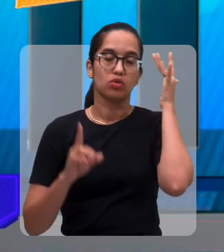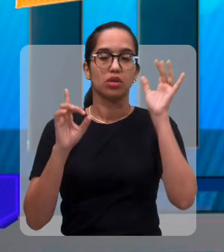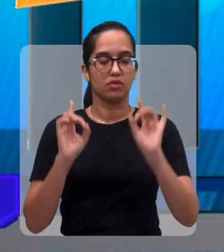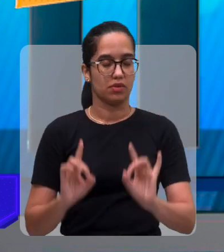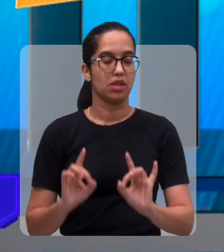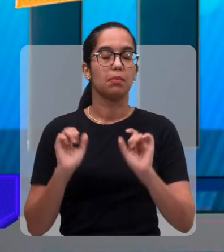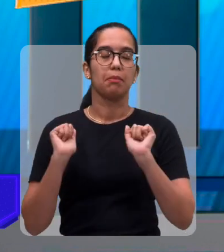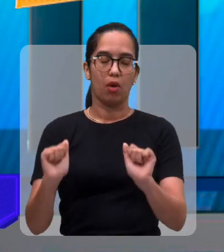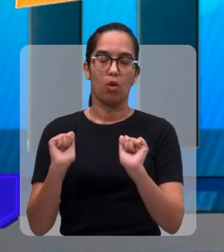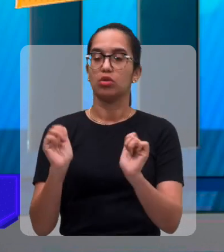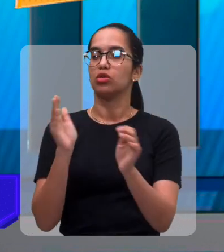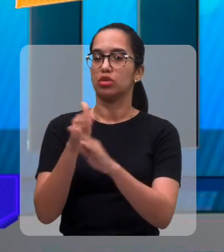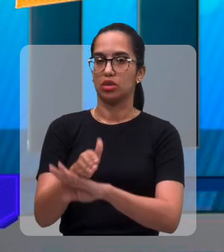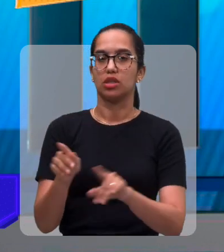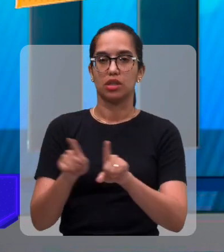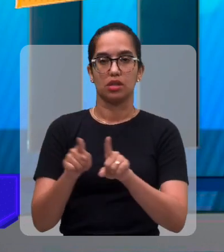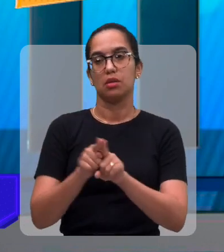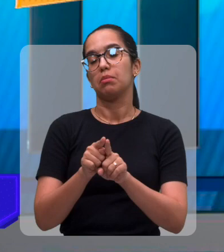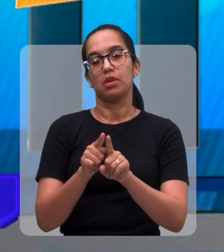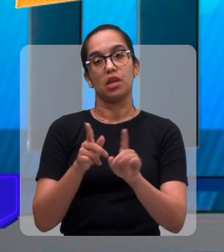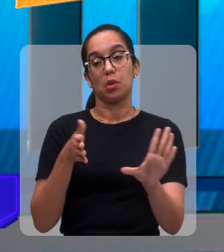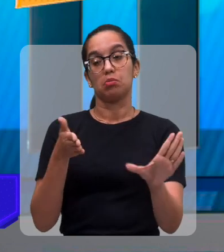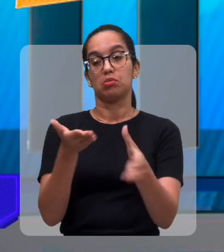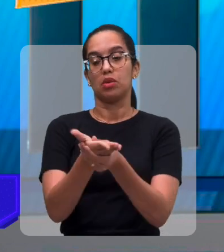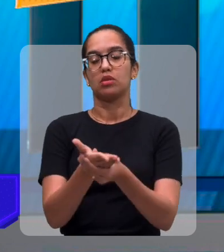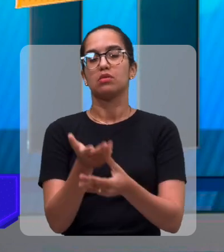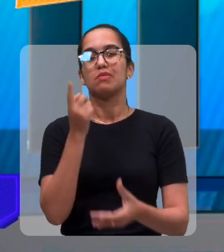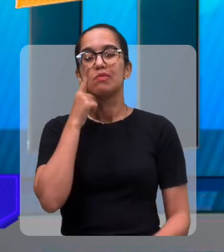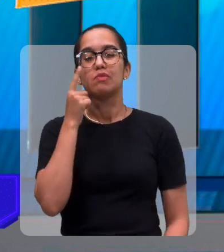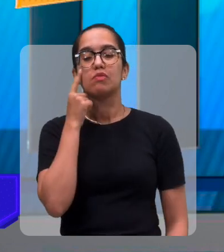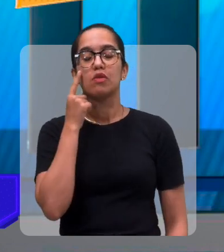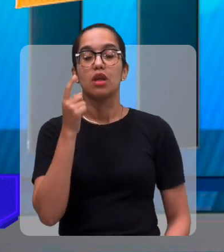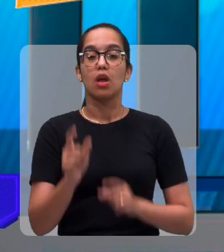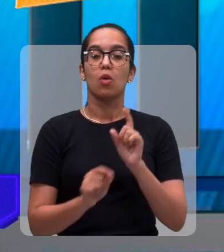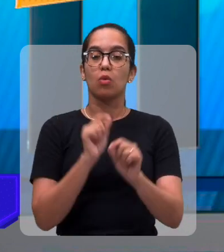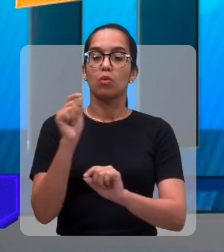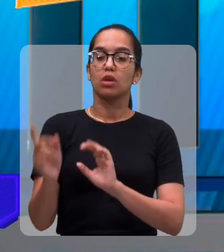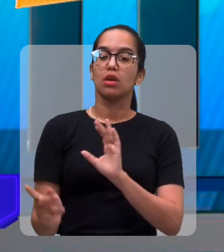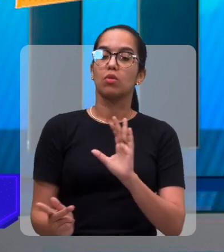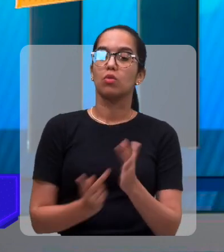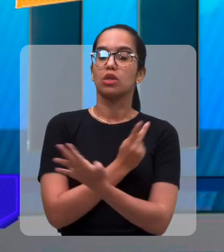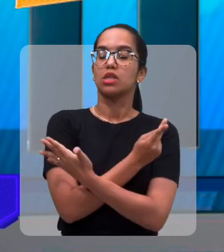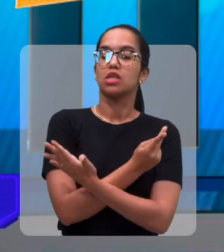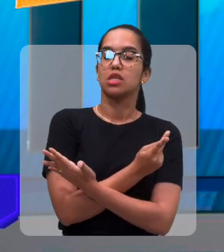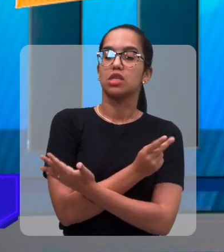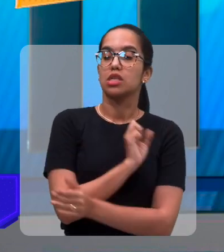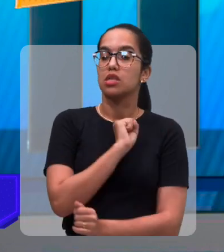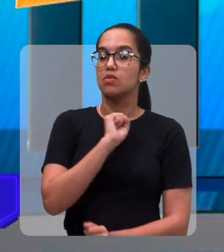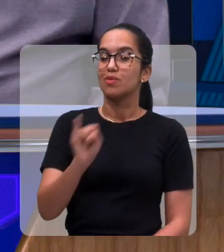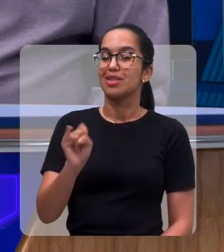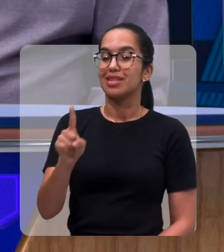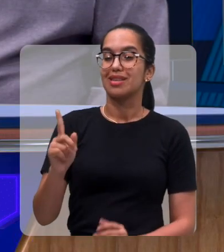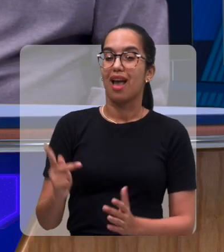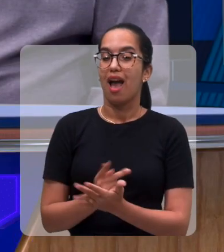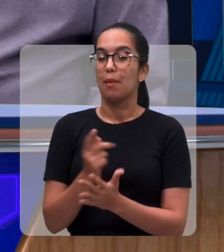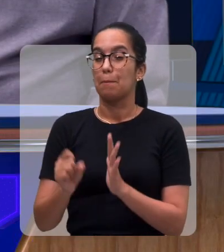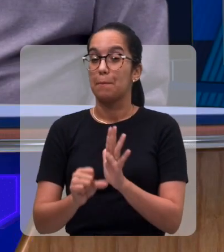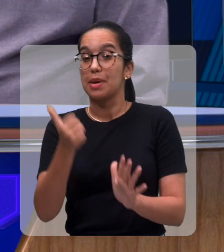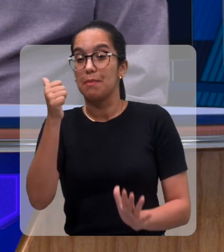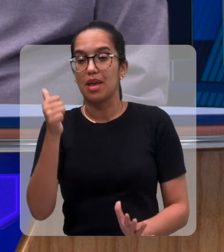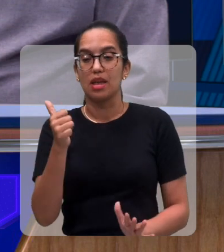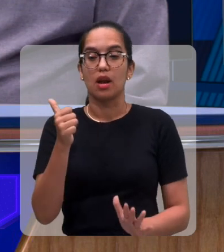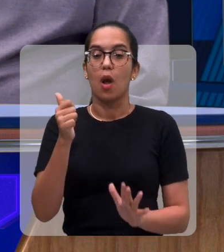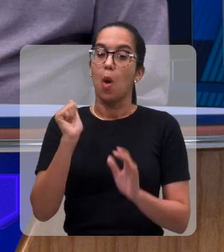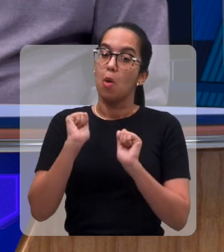deficiência e abrir uma denúncia e a gente verificar o que aconteceu, dar uma advertência, se for casar a primeira vez, se não for,